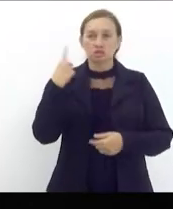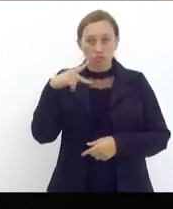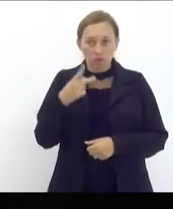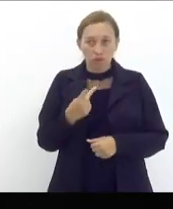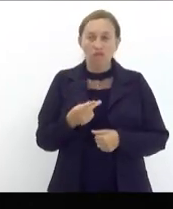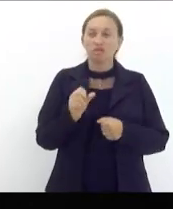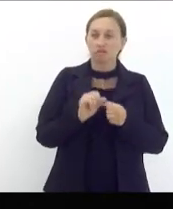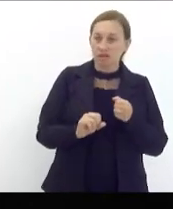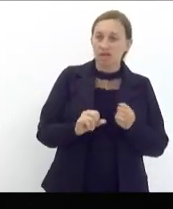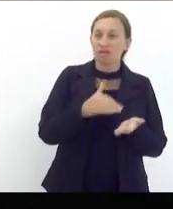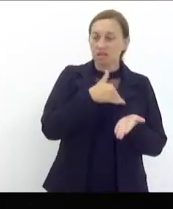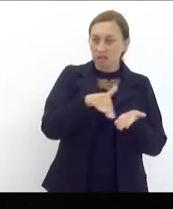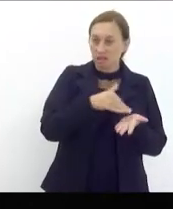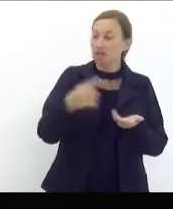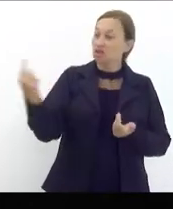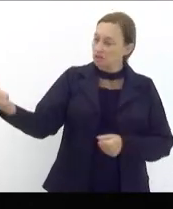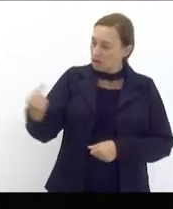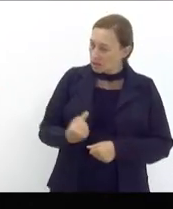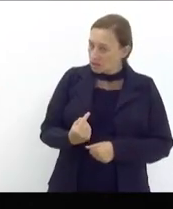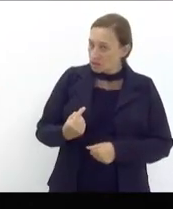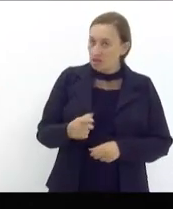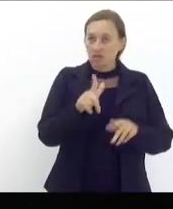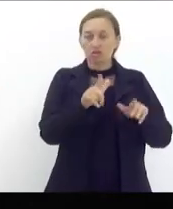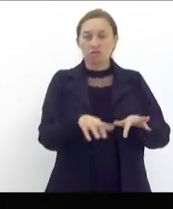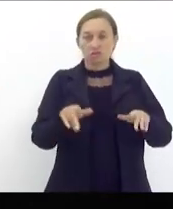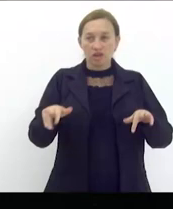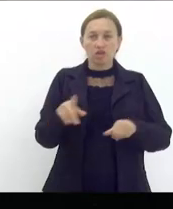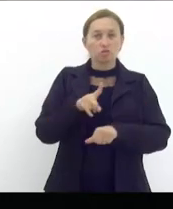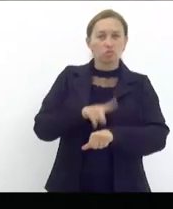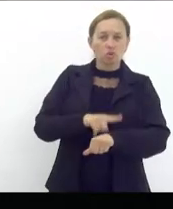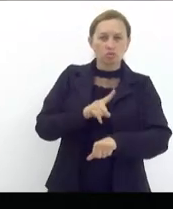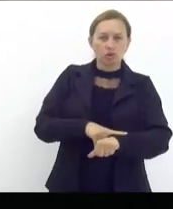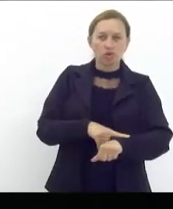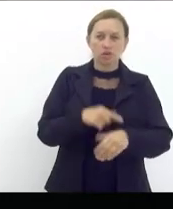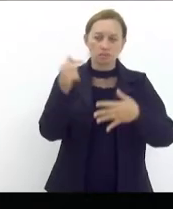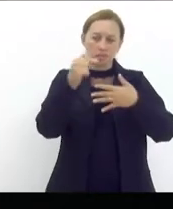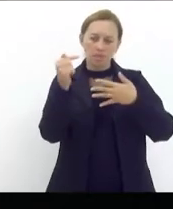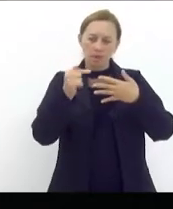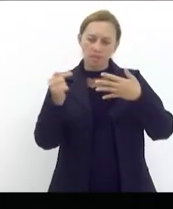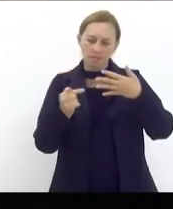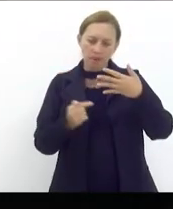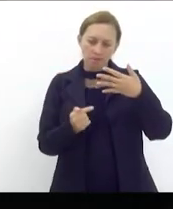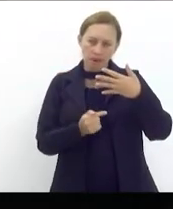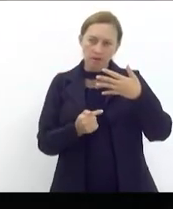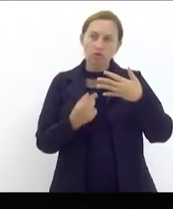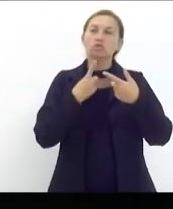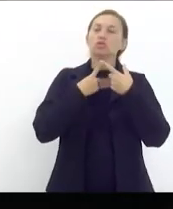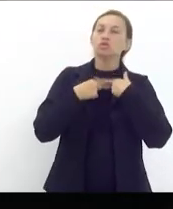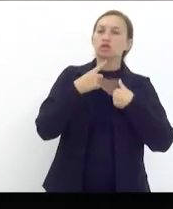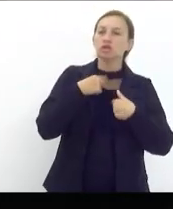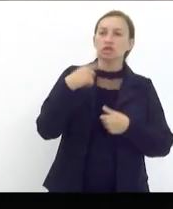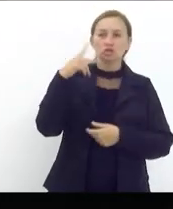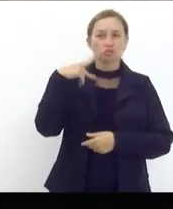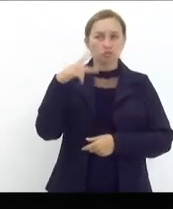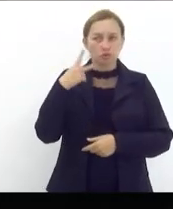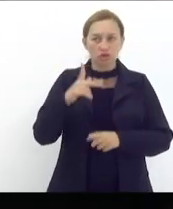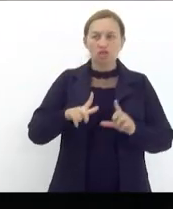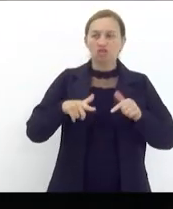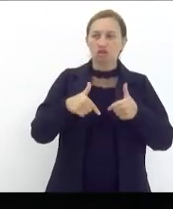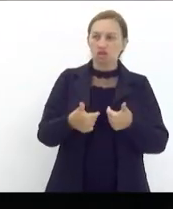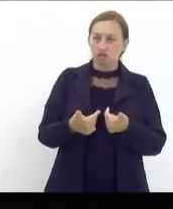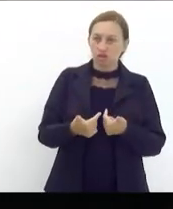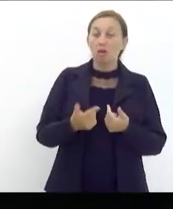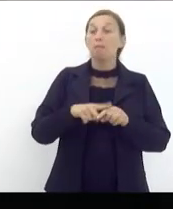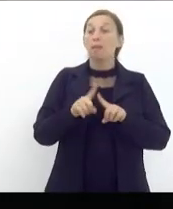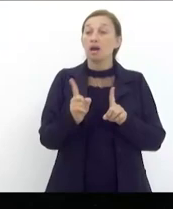secretária já esteve aqui inclusive em diferentes momentos pontuando a sua vontade política de fazer coisas